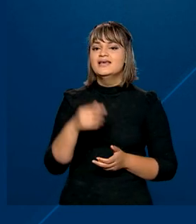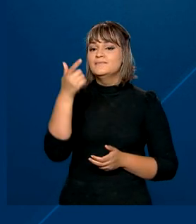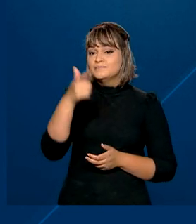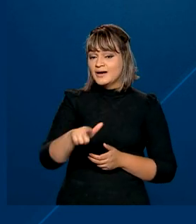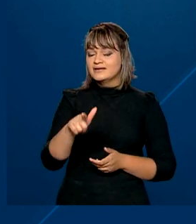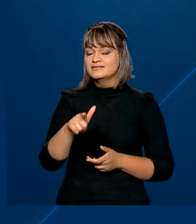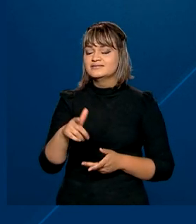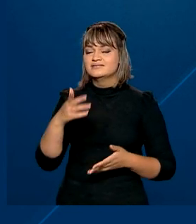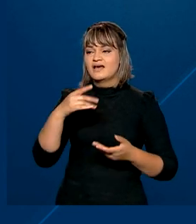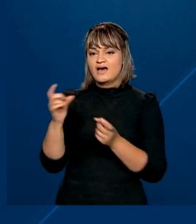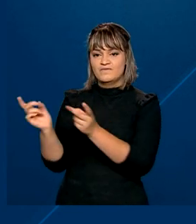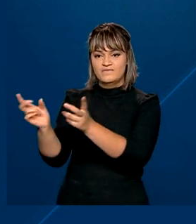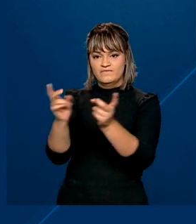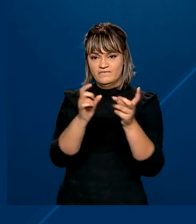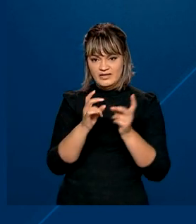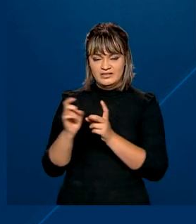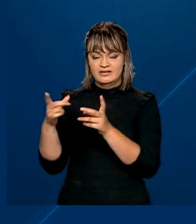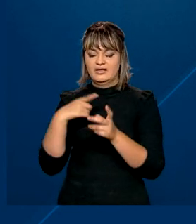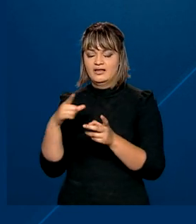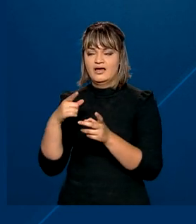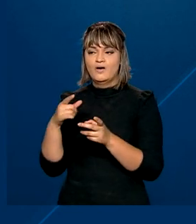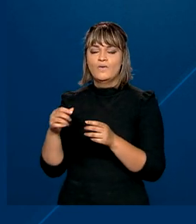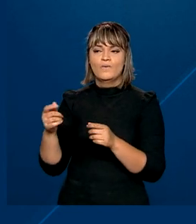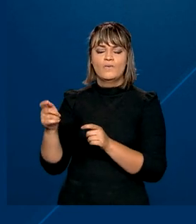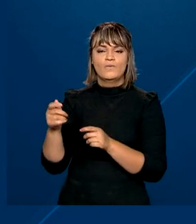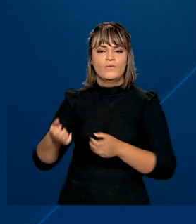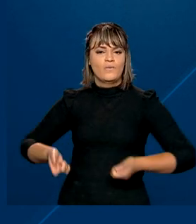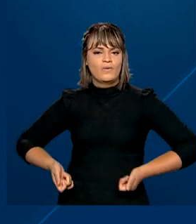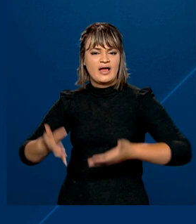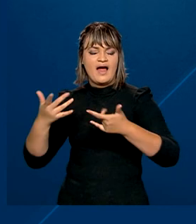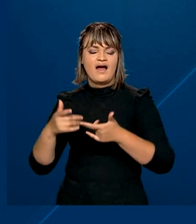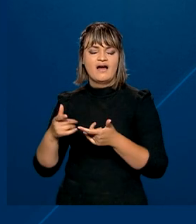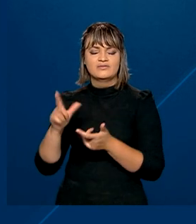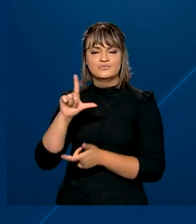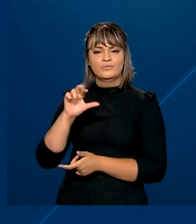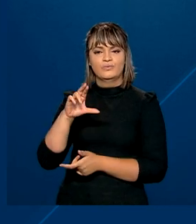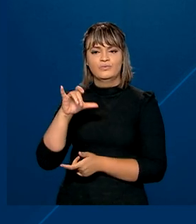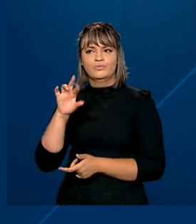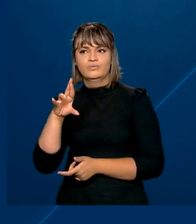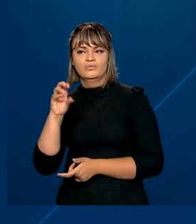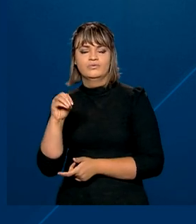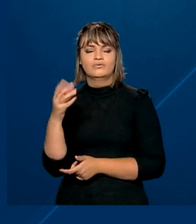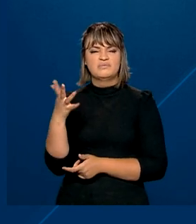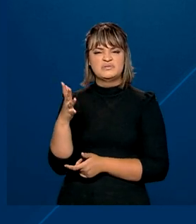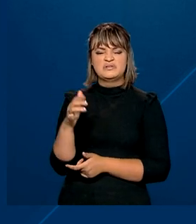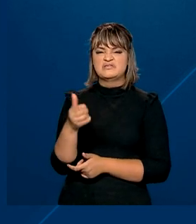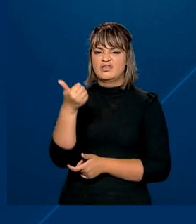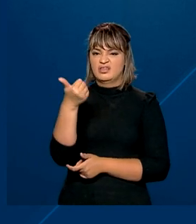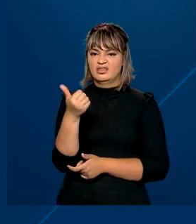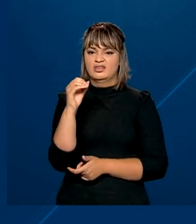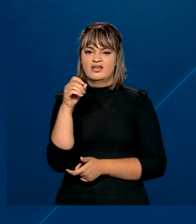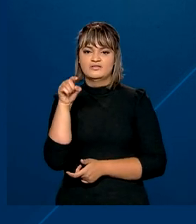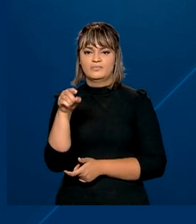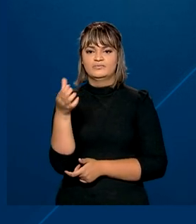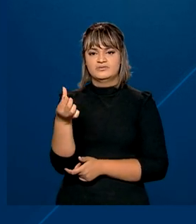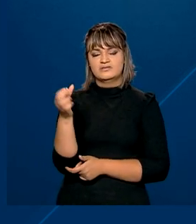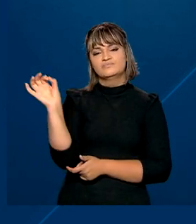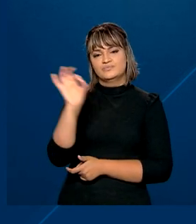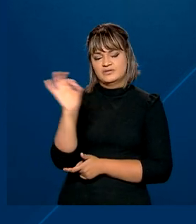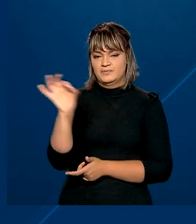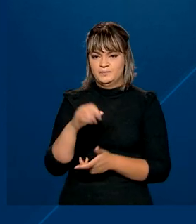distribuição e revenda. Os custos e a margem de lucro são de cerca de 10,6%.